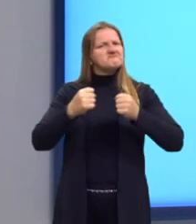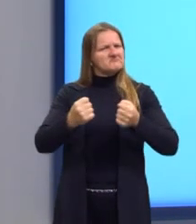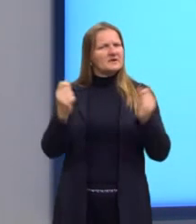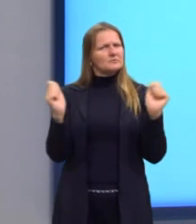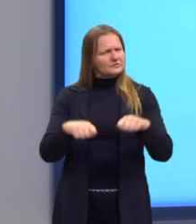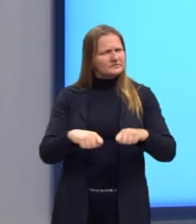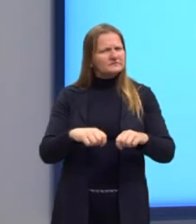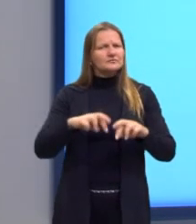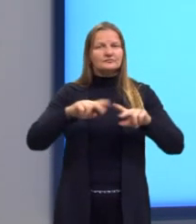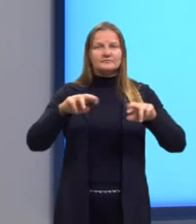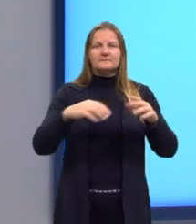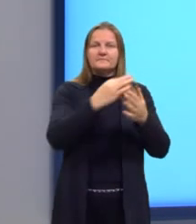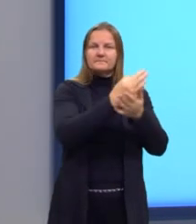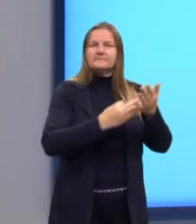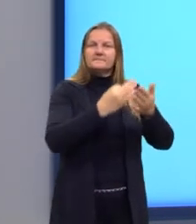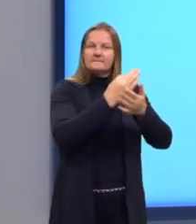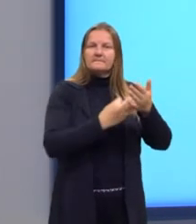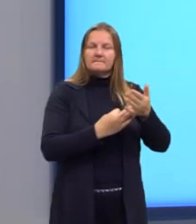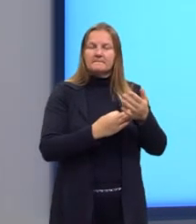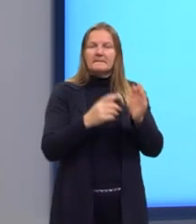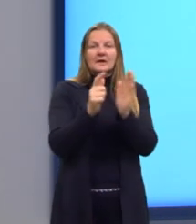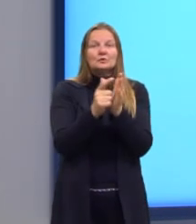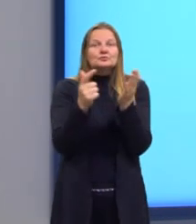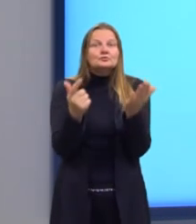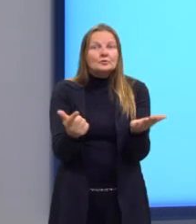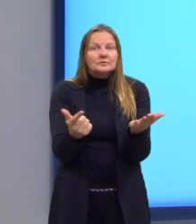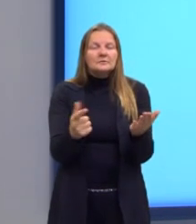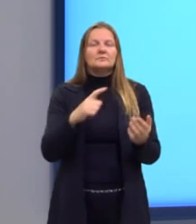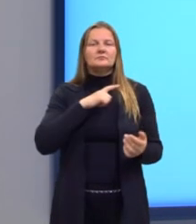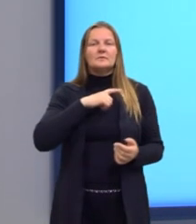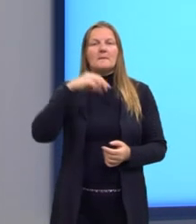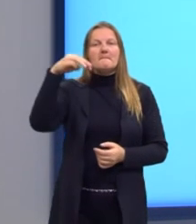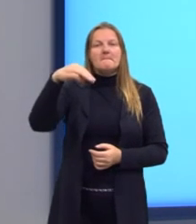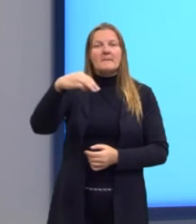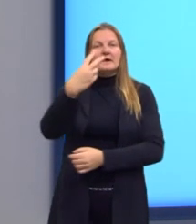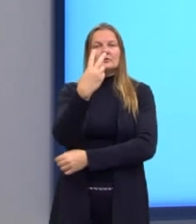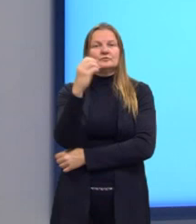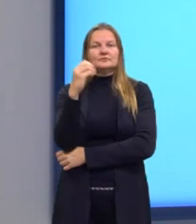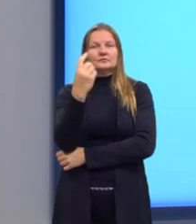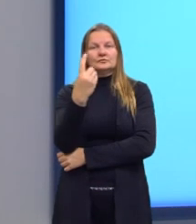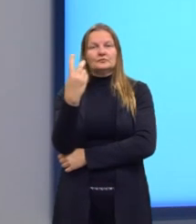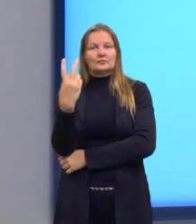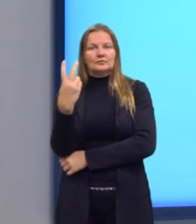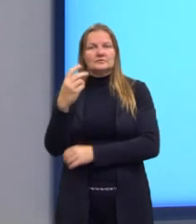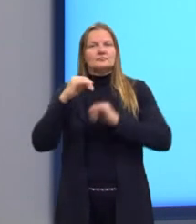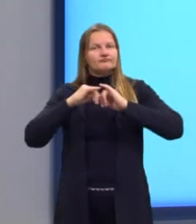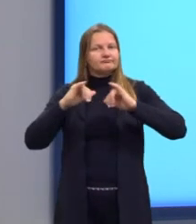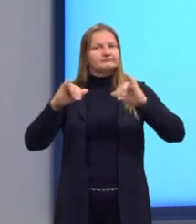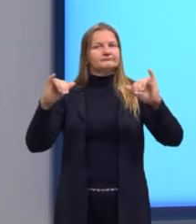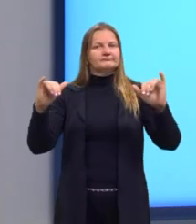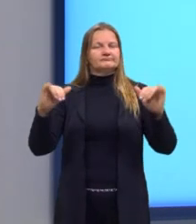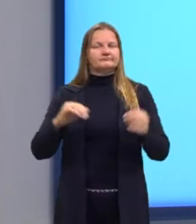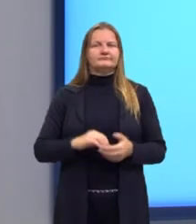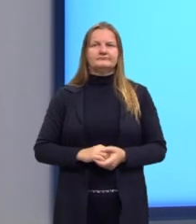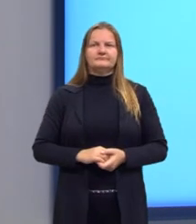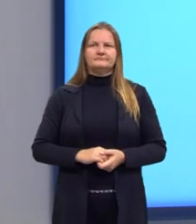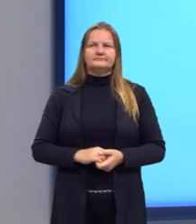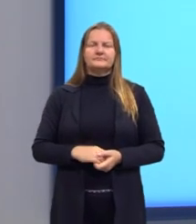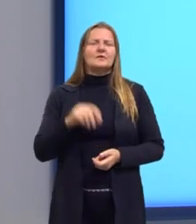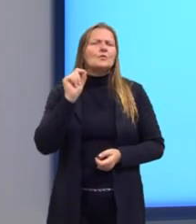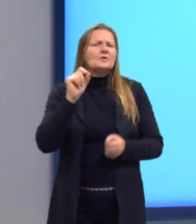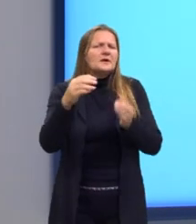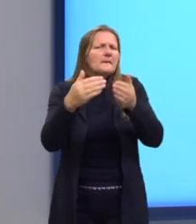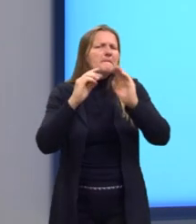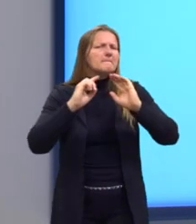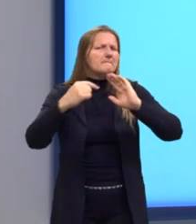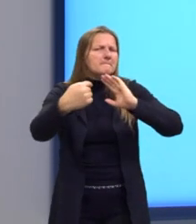É um texto tirado de um jornal. Em maio de 2012, foi publicado. O que nos